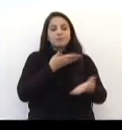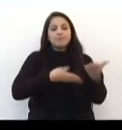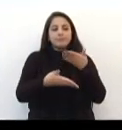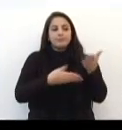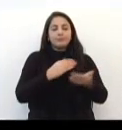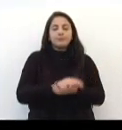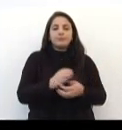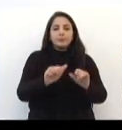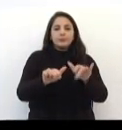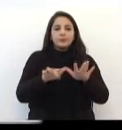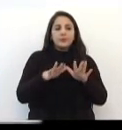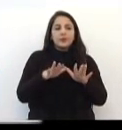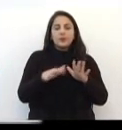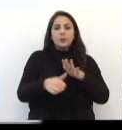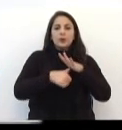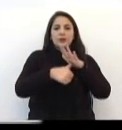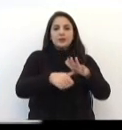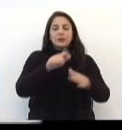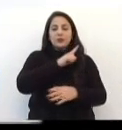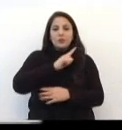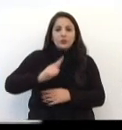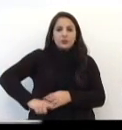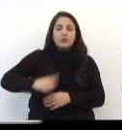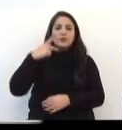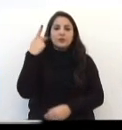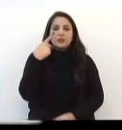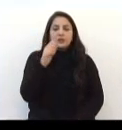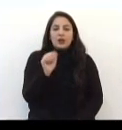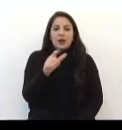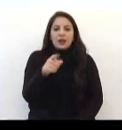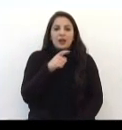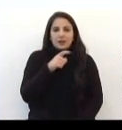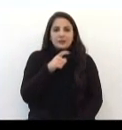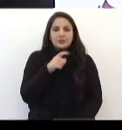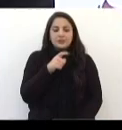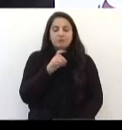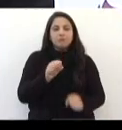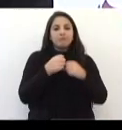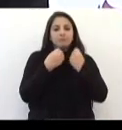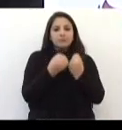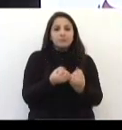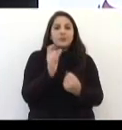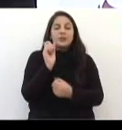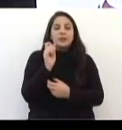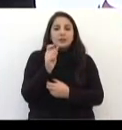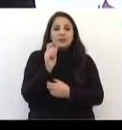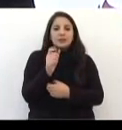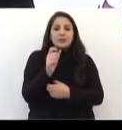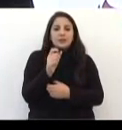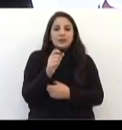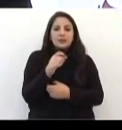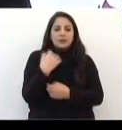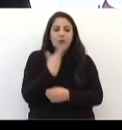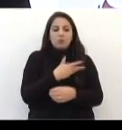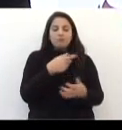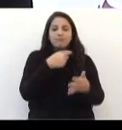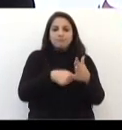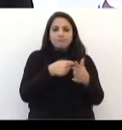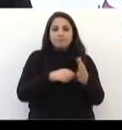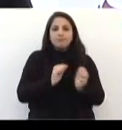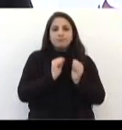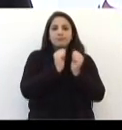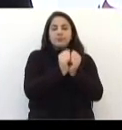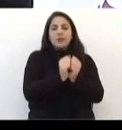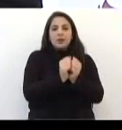Em sessão plenária, o líder do governo, o vereador Alex Necker, reforçou que o parlamento está empenhado para